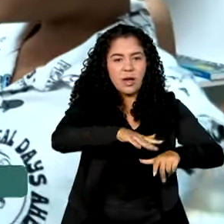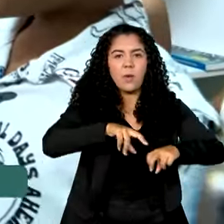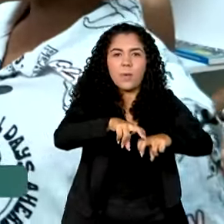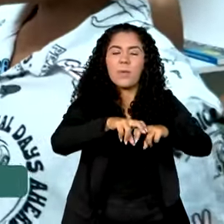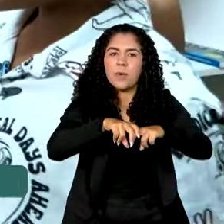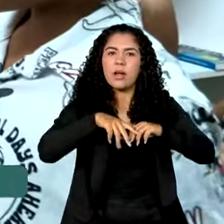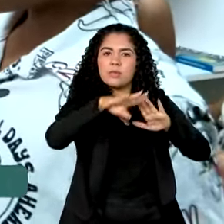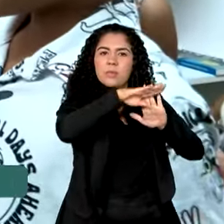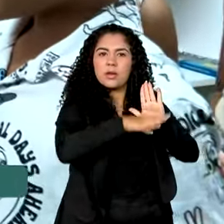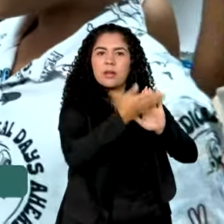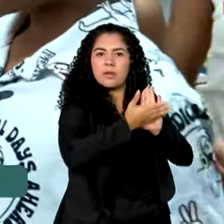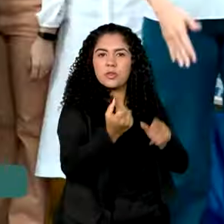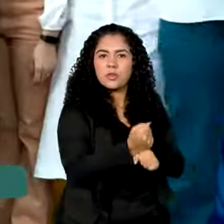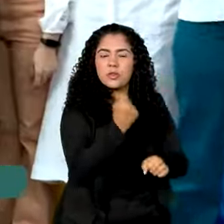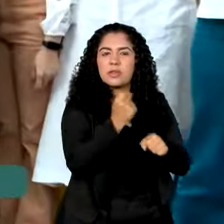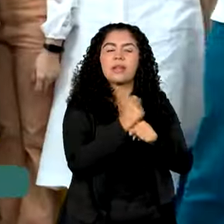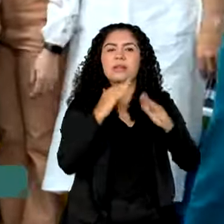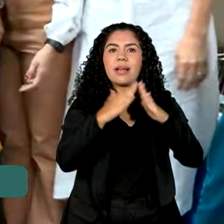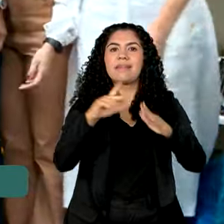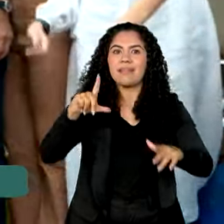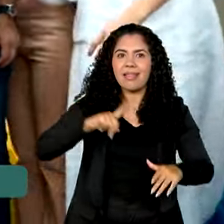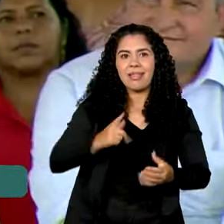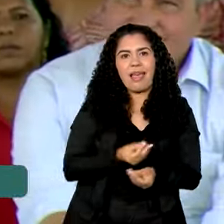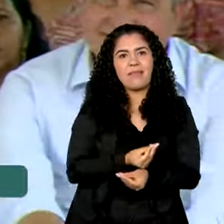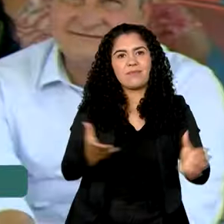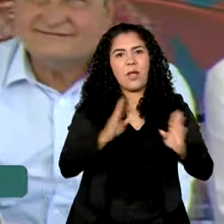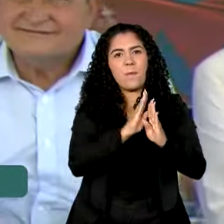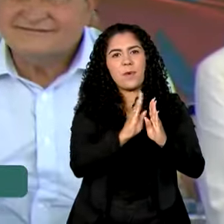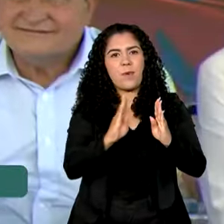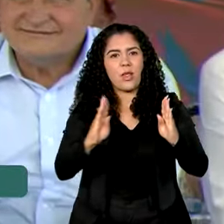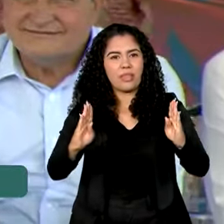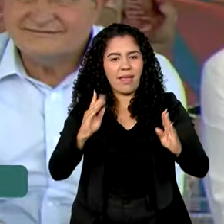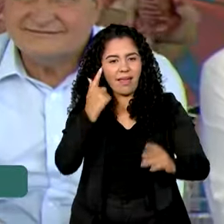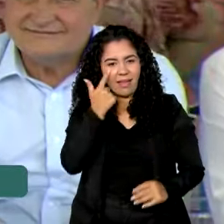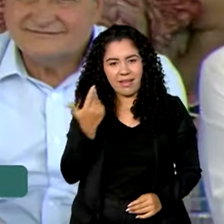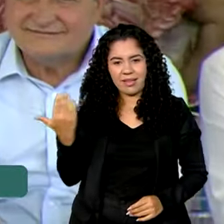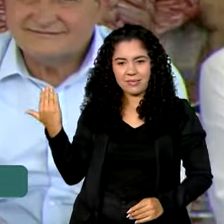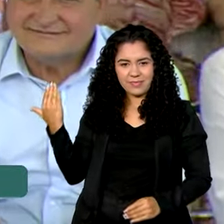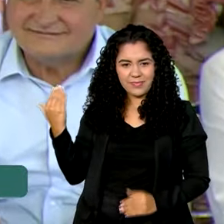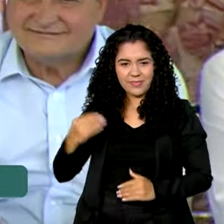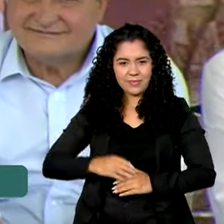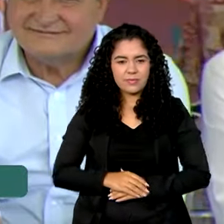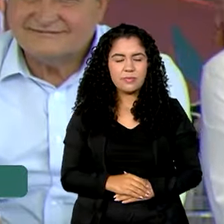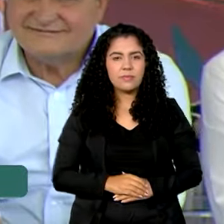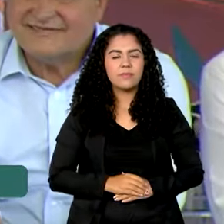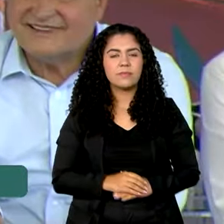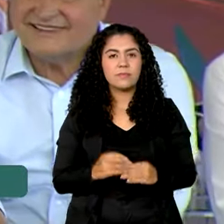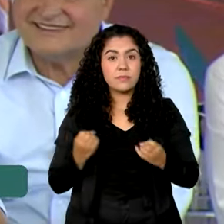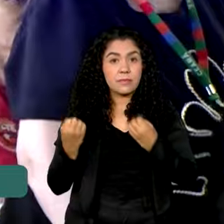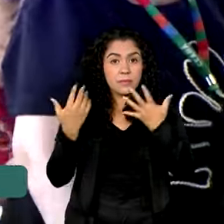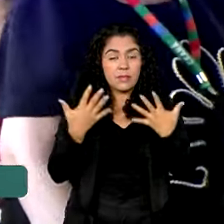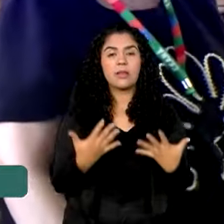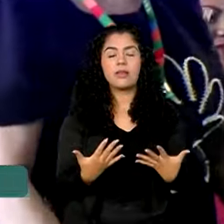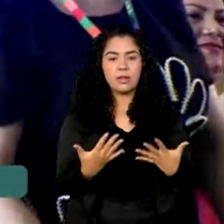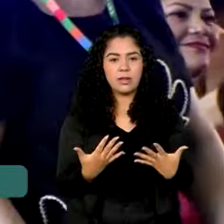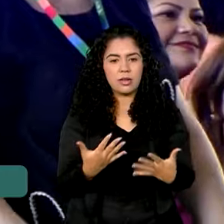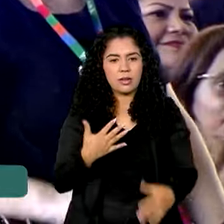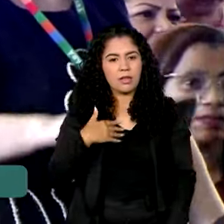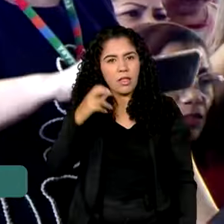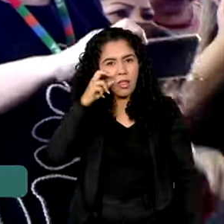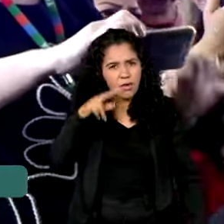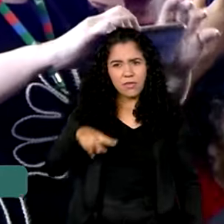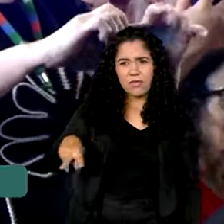entregue com biblioteca à população. O que eu vi hoje aqui, nessa zona